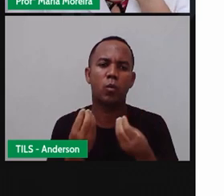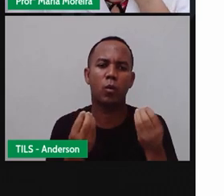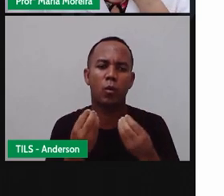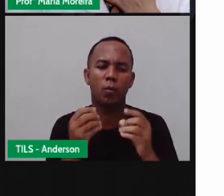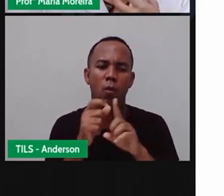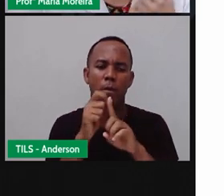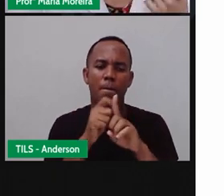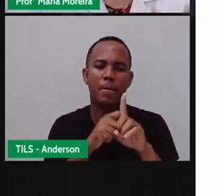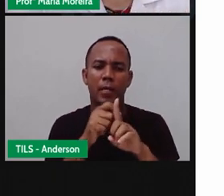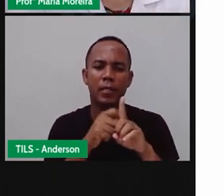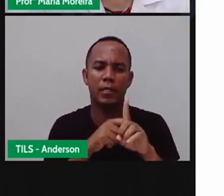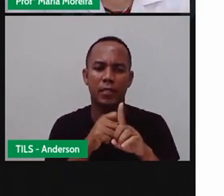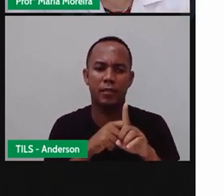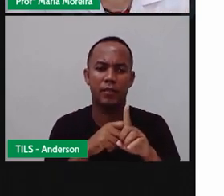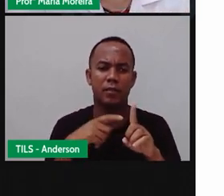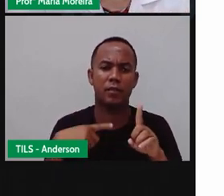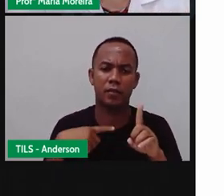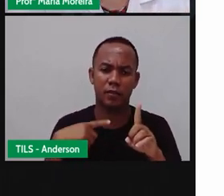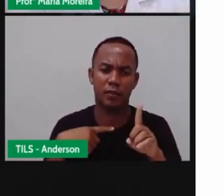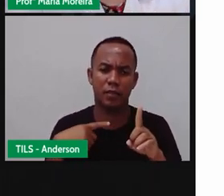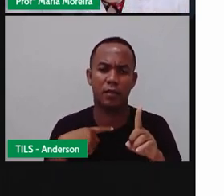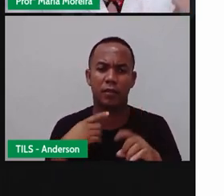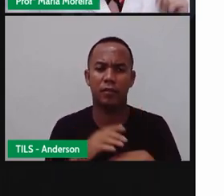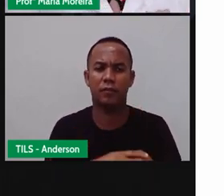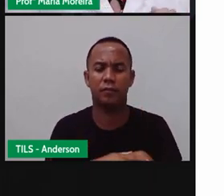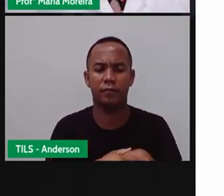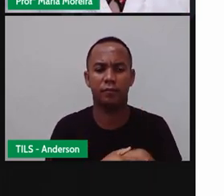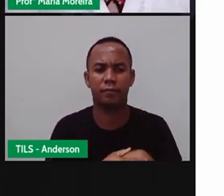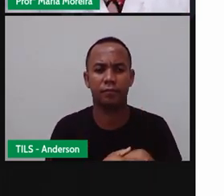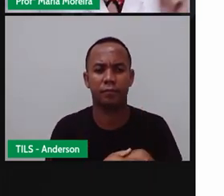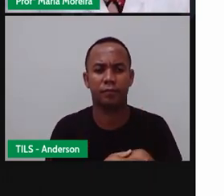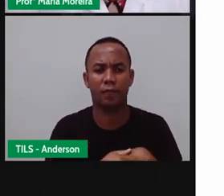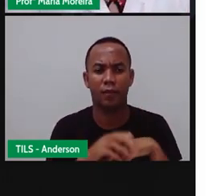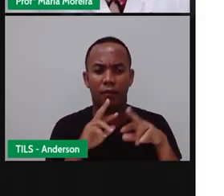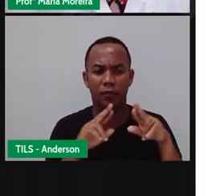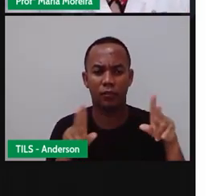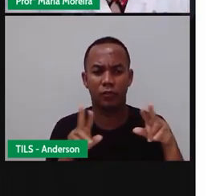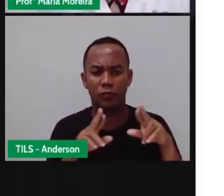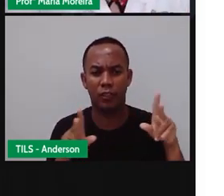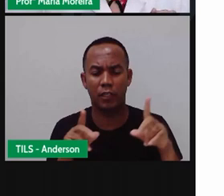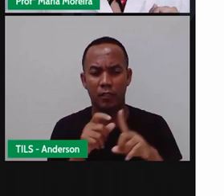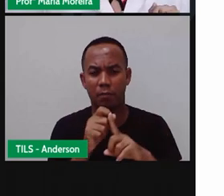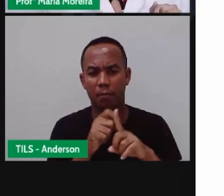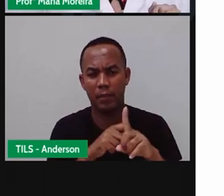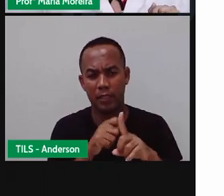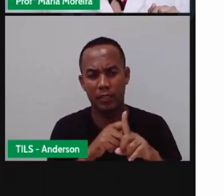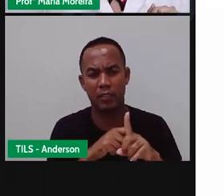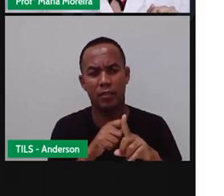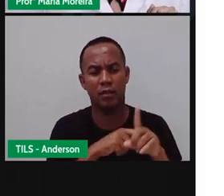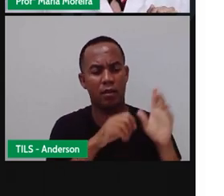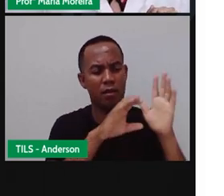O mês lunar. Você sabia que o mês lunar, Anderson, é diferente do nosso mês do calendário?